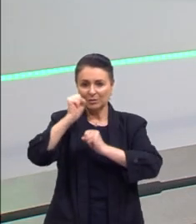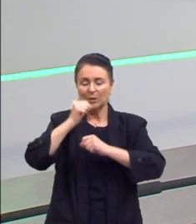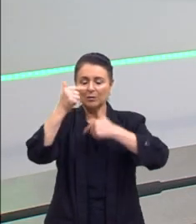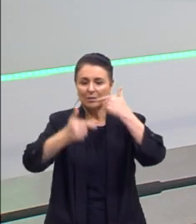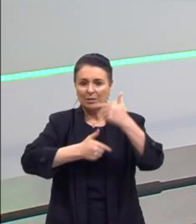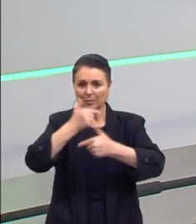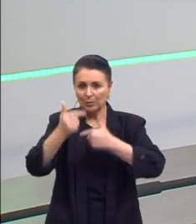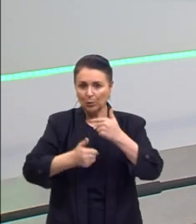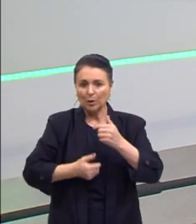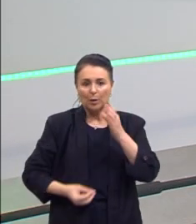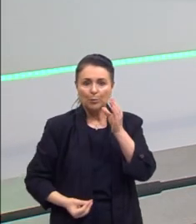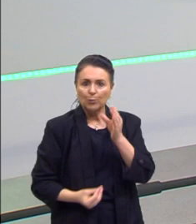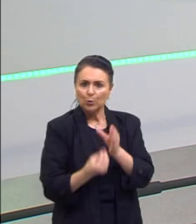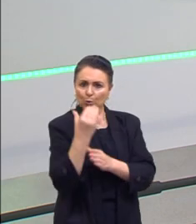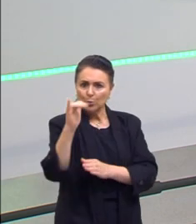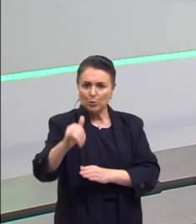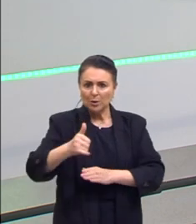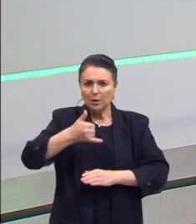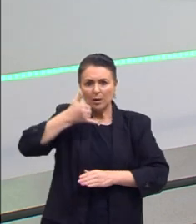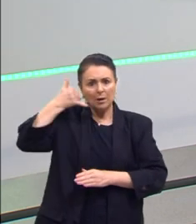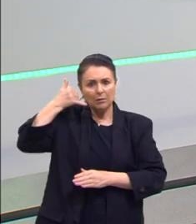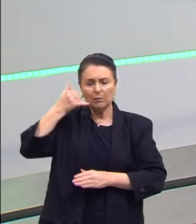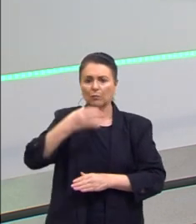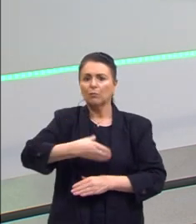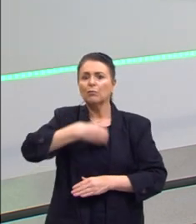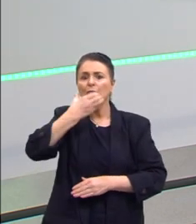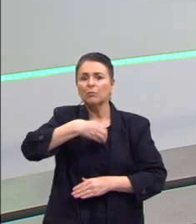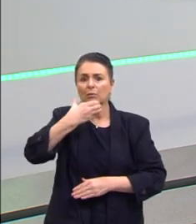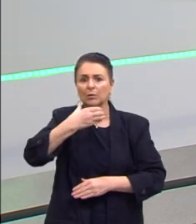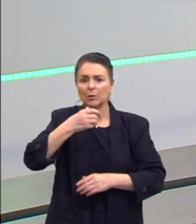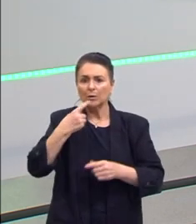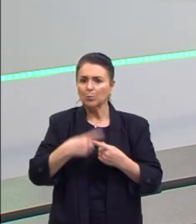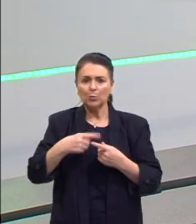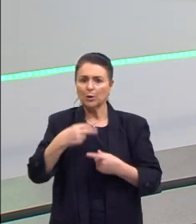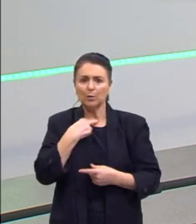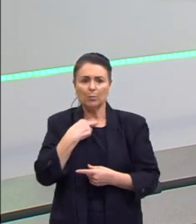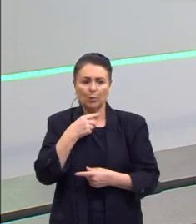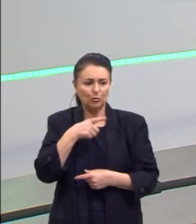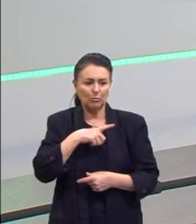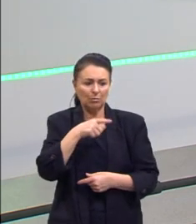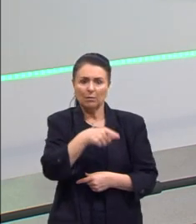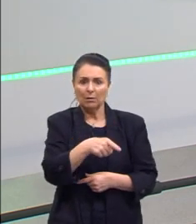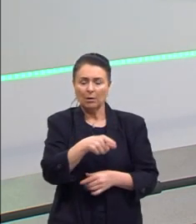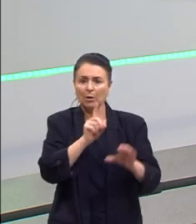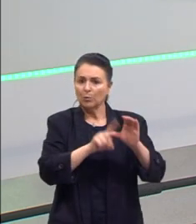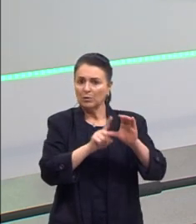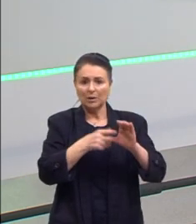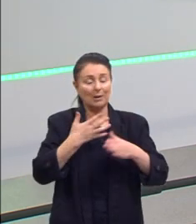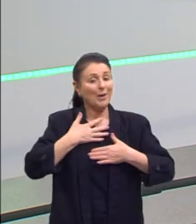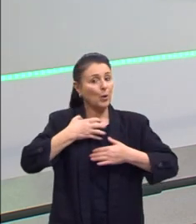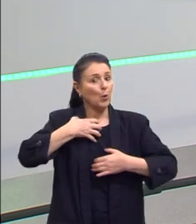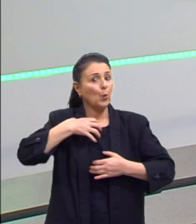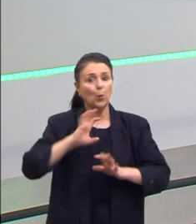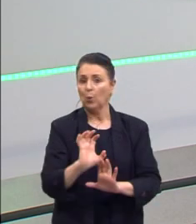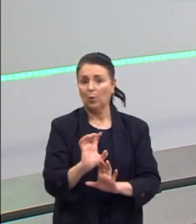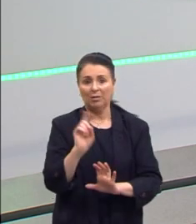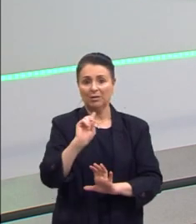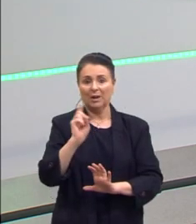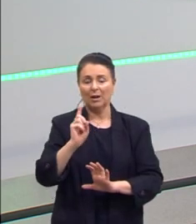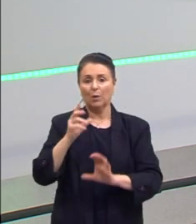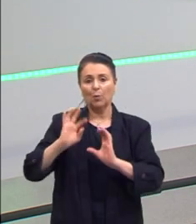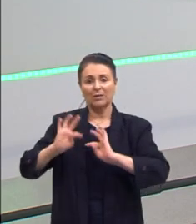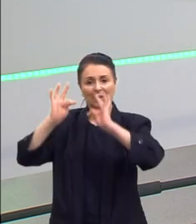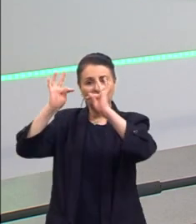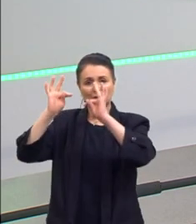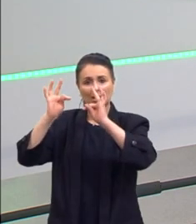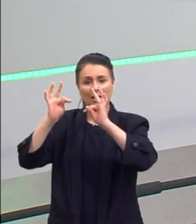produz o iPhone. E por que ele não pode ter acesso a isso? O comunista, então, não vai ser contra a tecnologia, o iPhone, ele vai